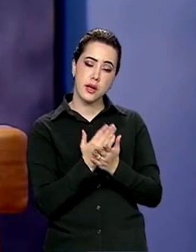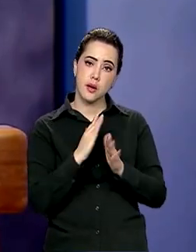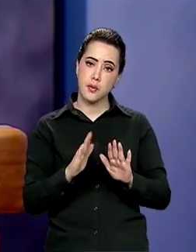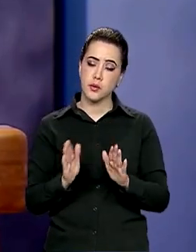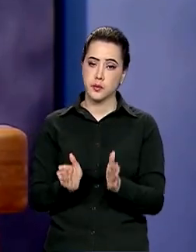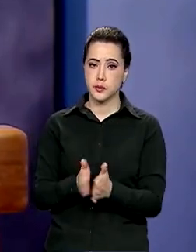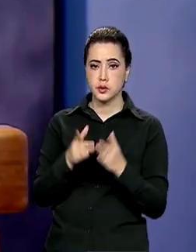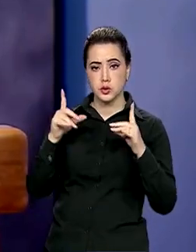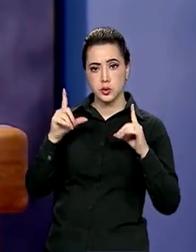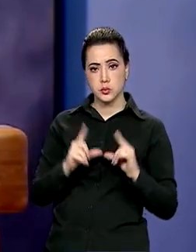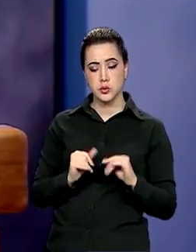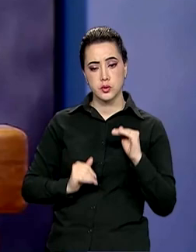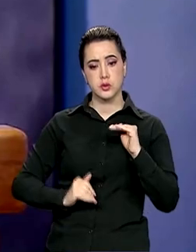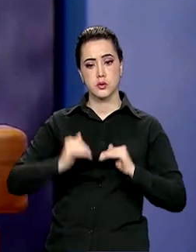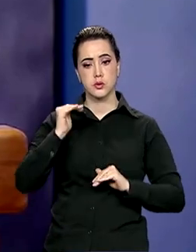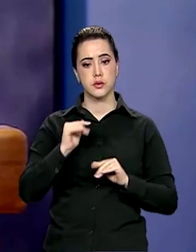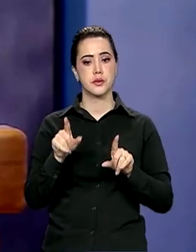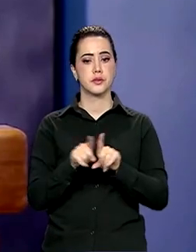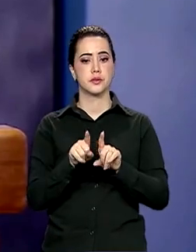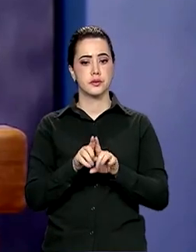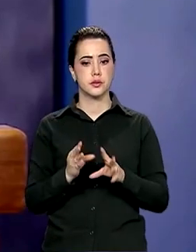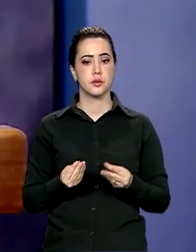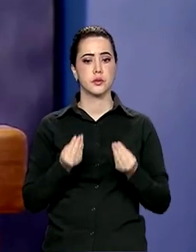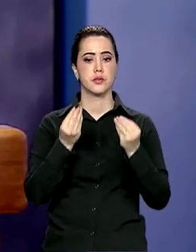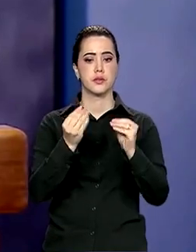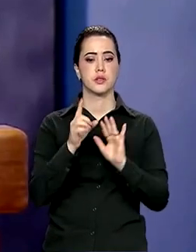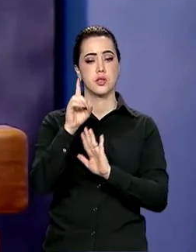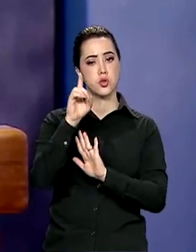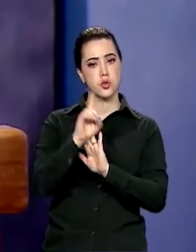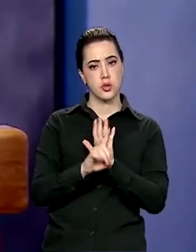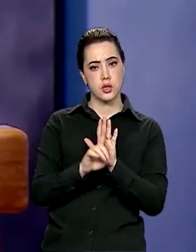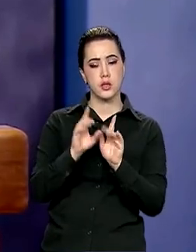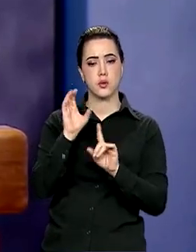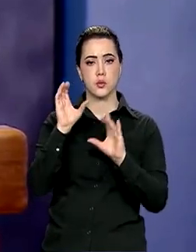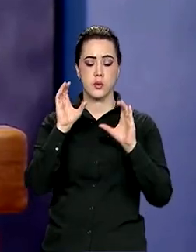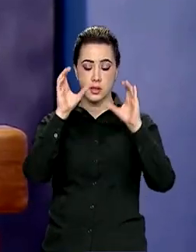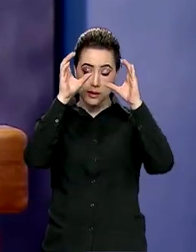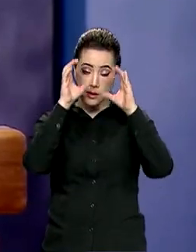a desigualdade e, acima de tudo, garantir dignidade e cidadania ao povo brasileiro.